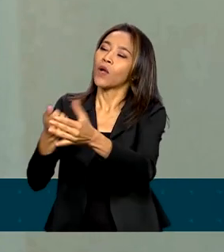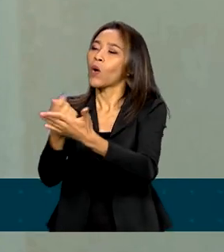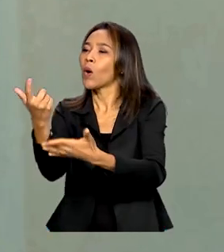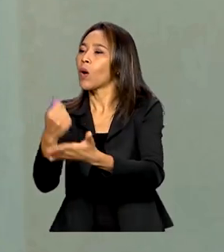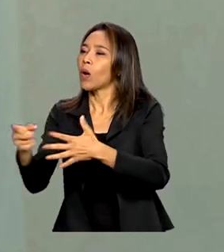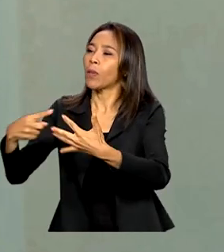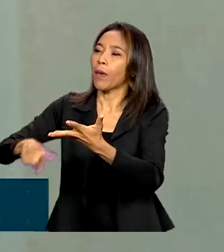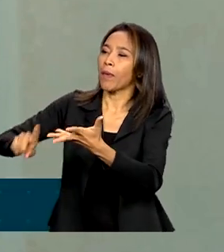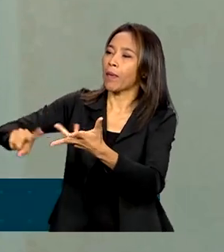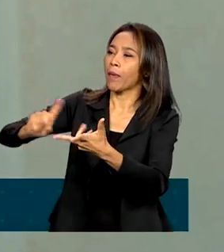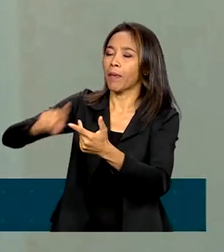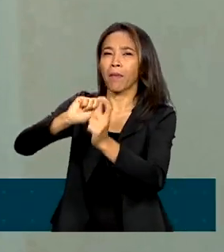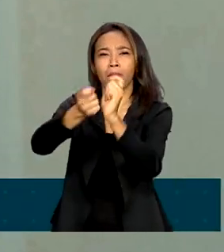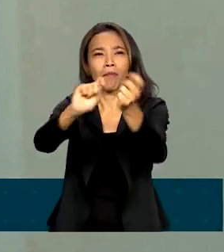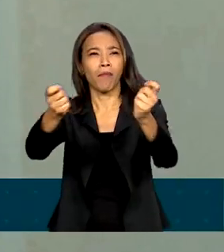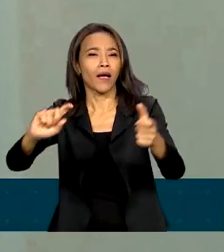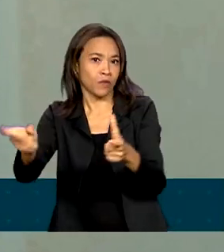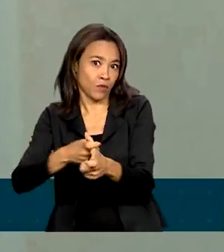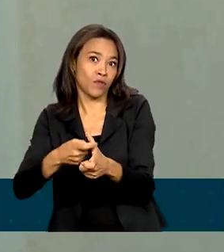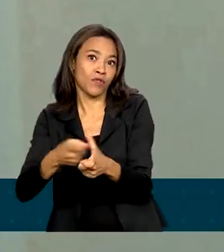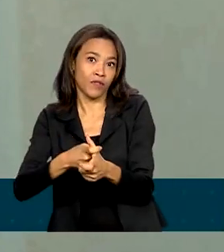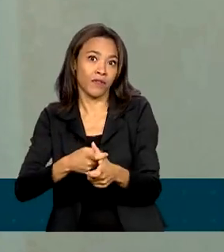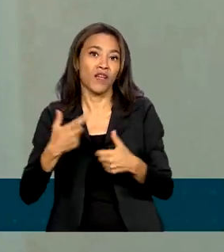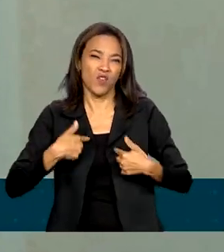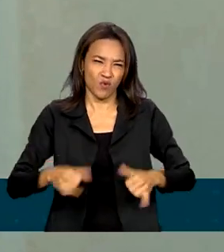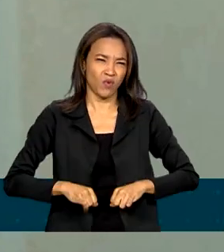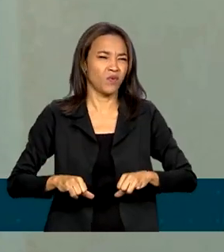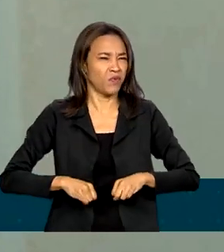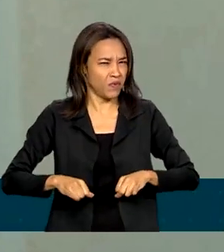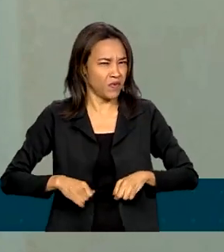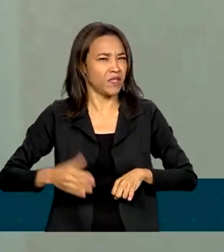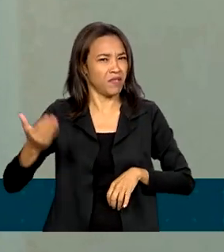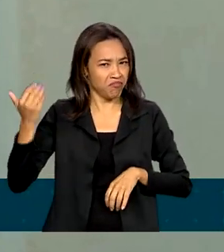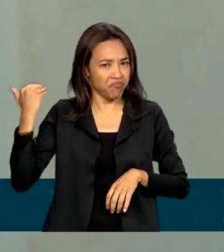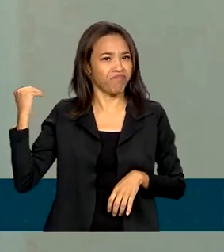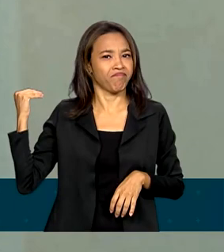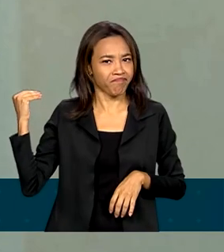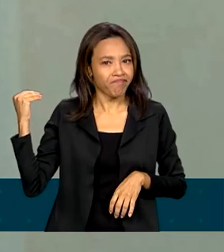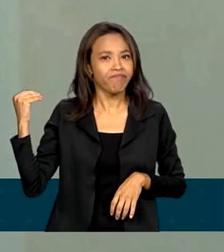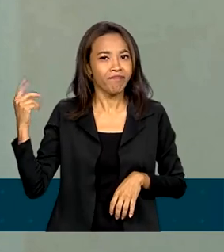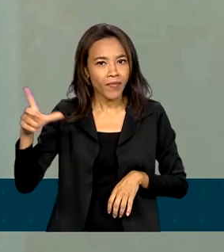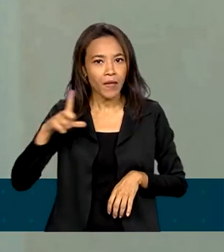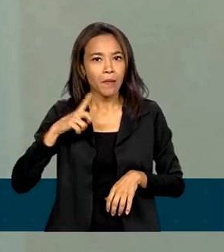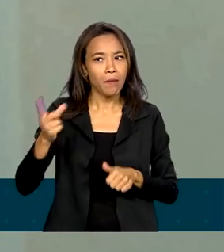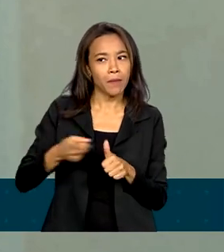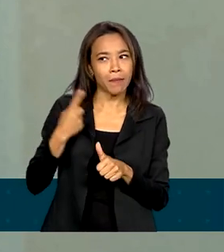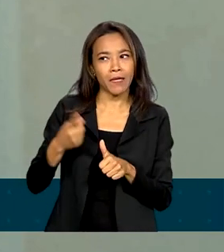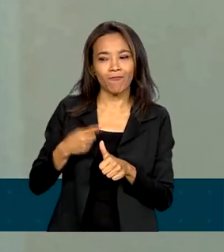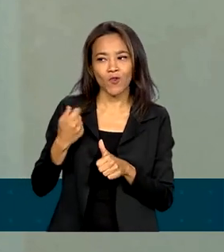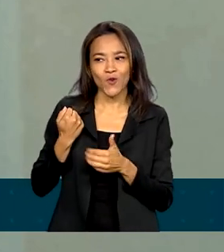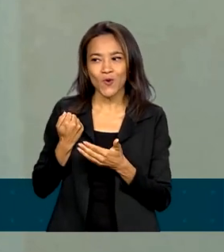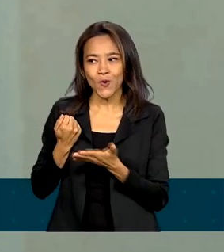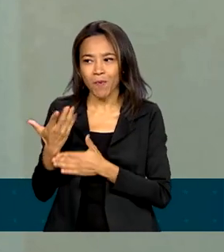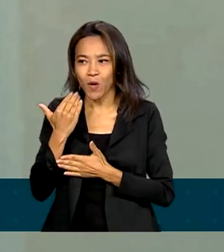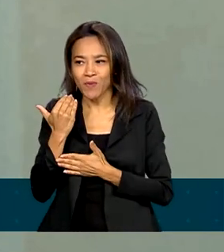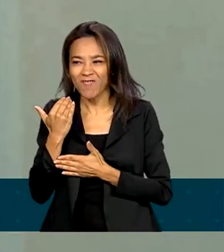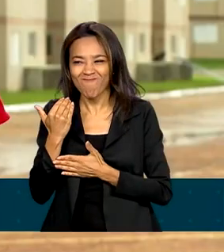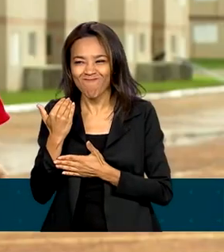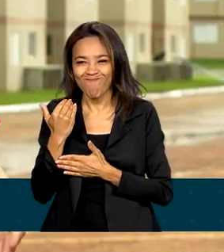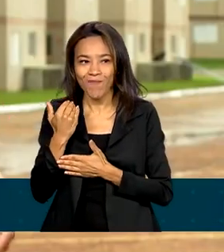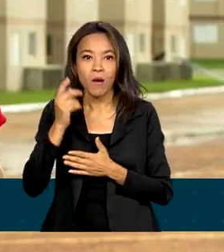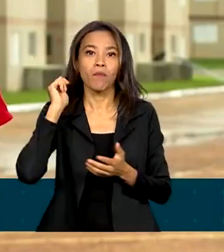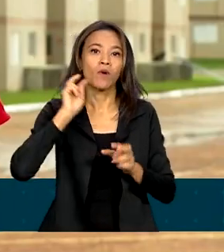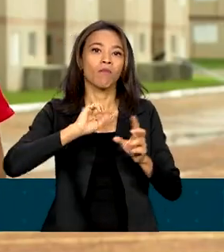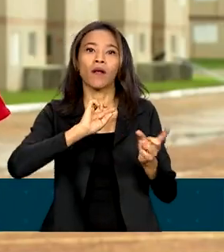compras, paga suas dívidas. Eu sofri muito com esse tipo de coisa. Eu tenho que deixar de comprar comida para pagar aluguel.